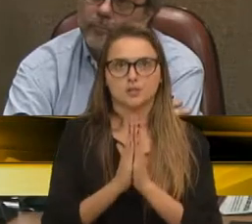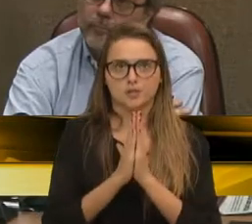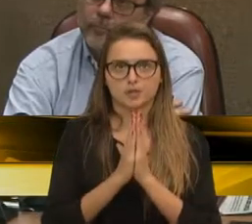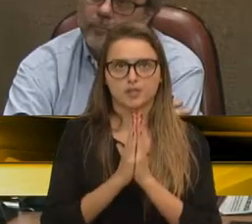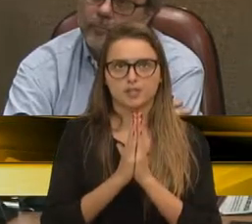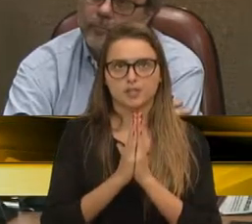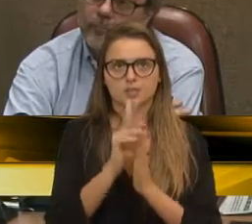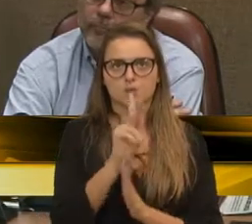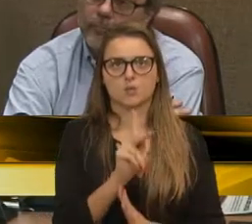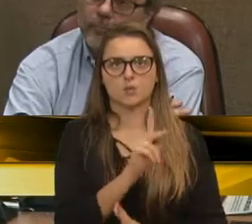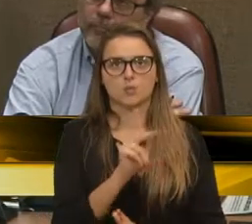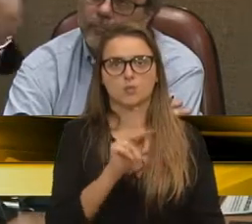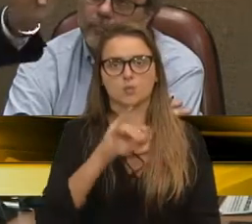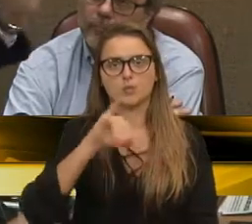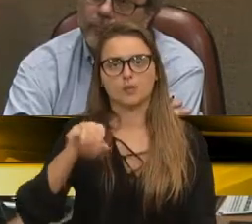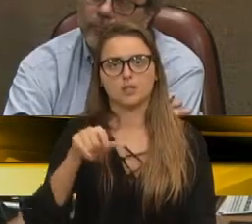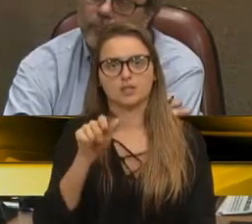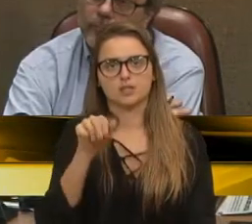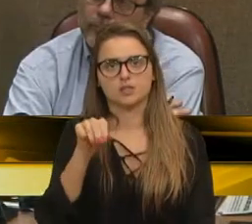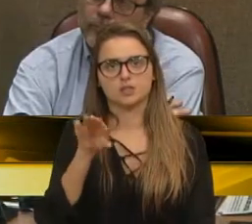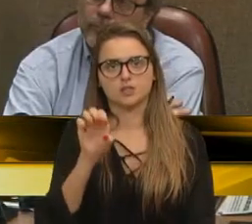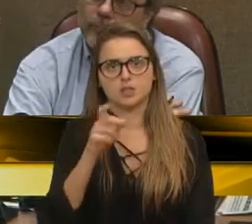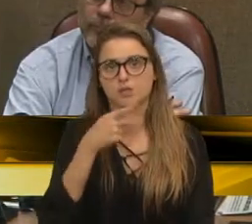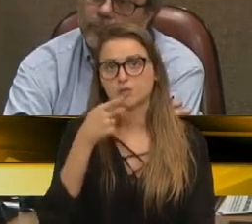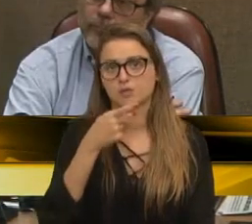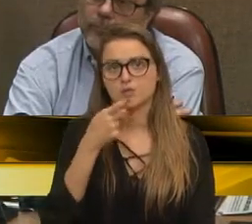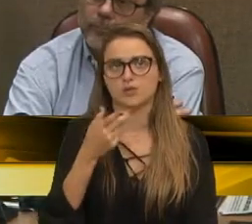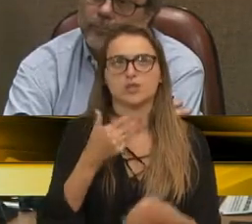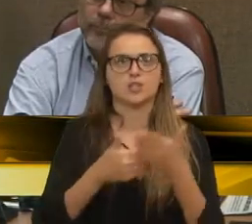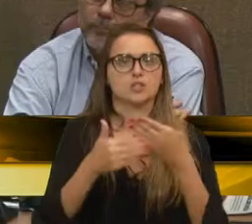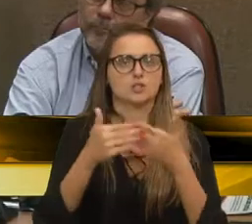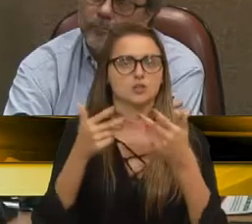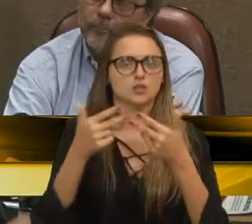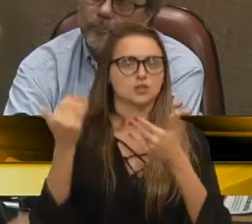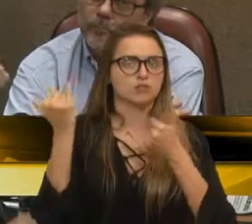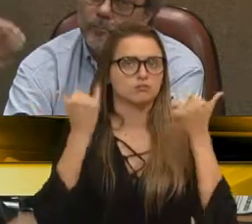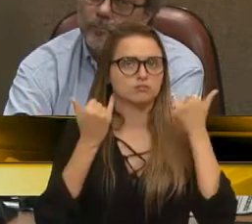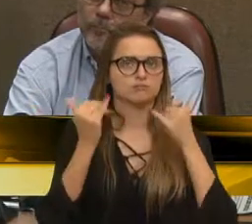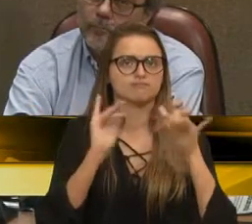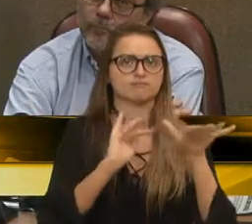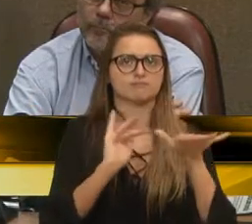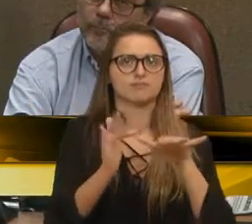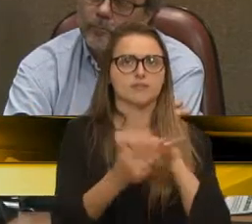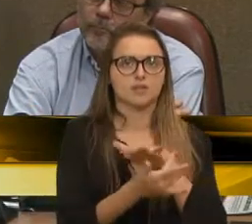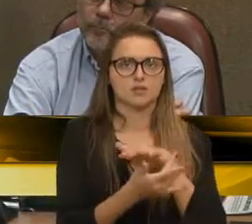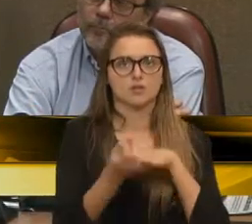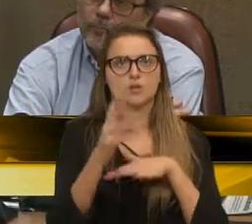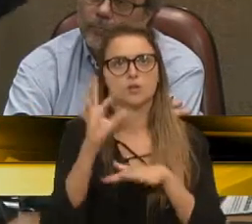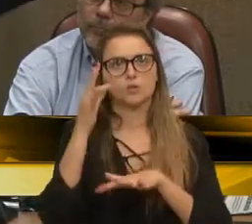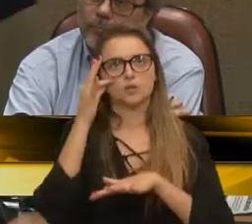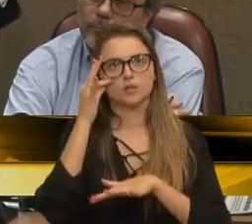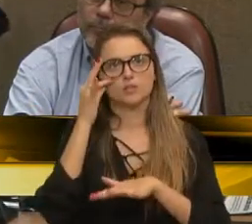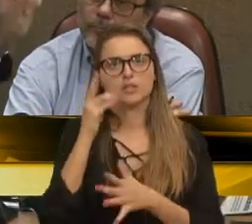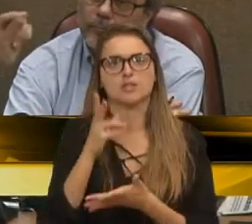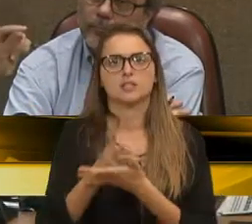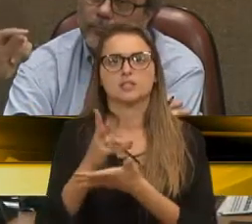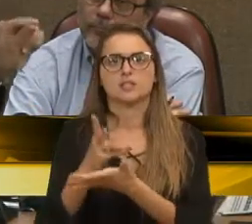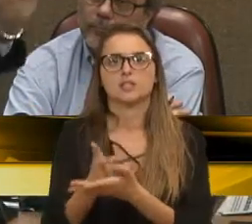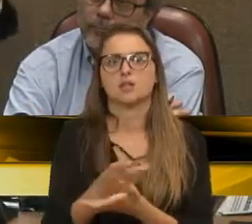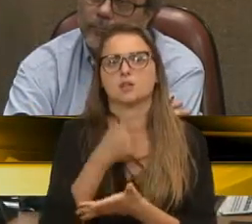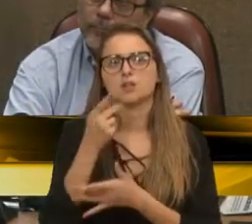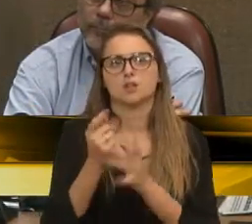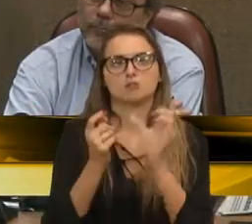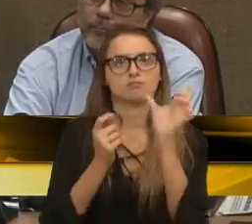Jaime Bettega, que, dentre todos os comentários que ouviu em redes sociais ou pessoalmente, ele destacou um,